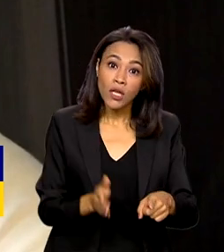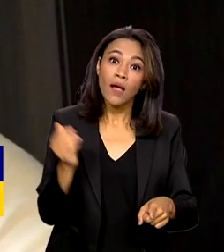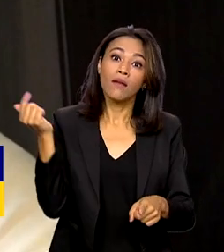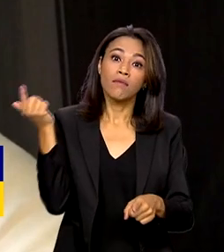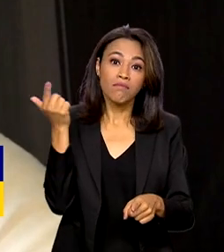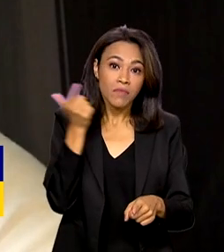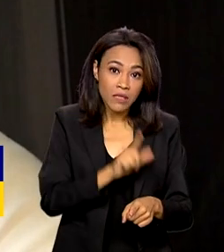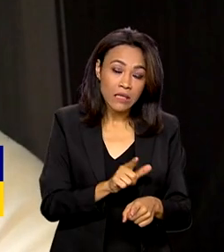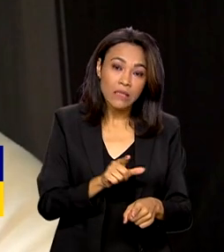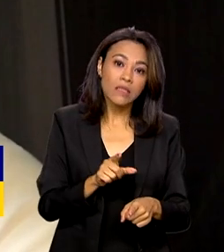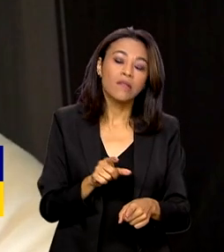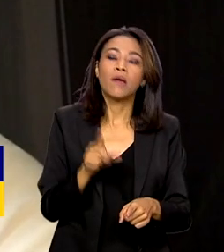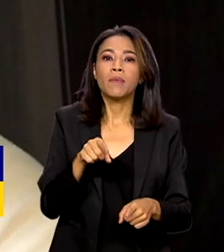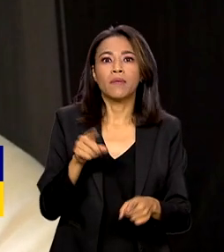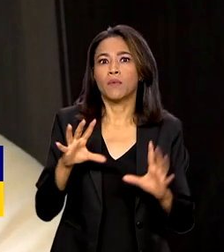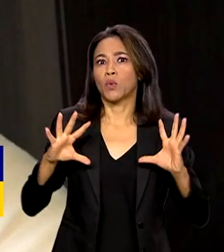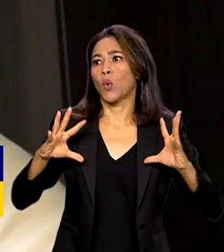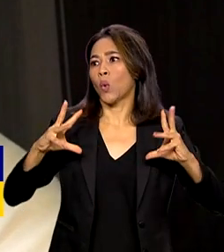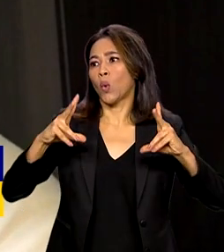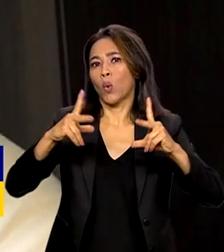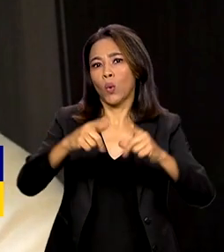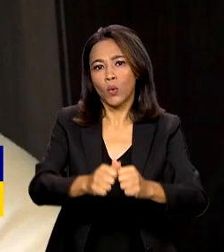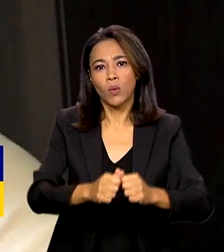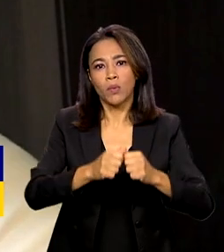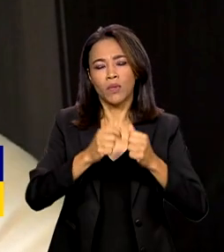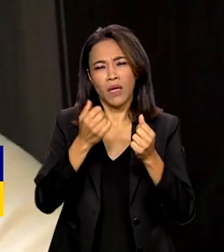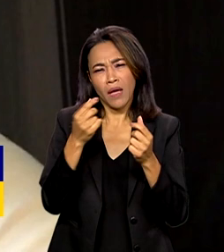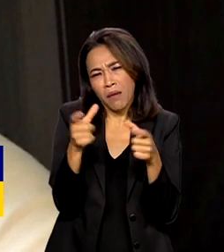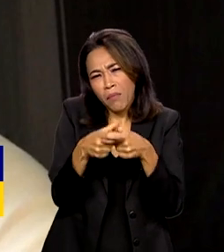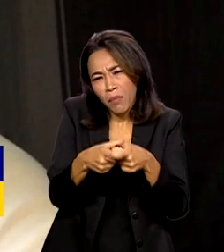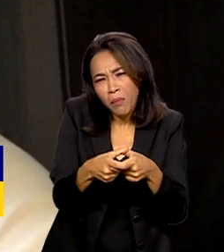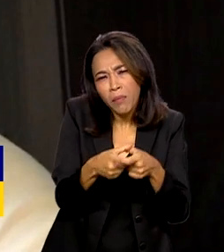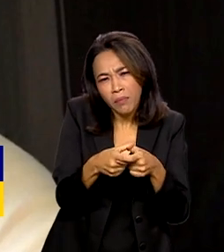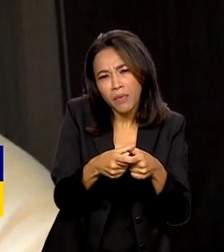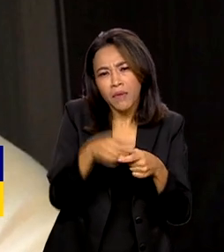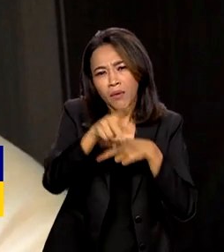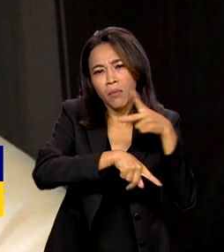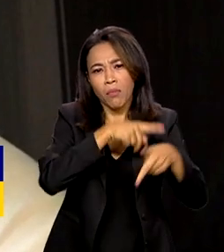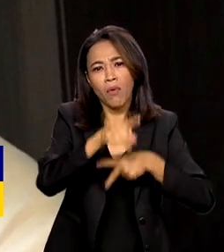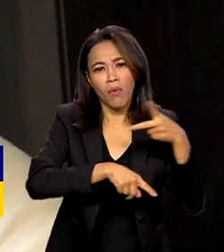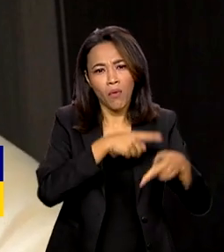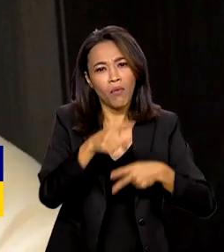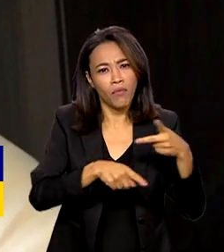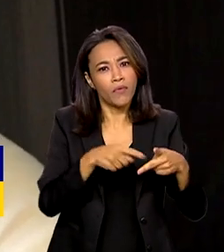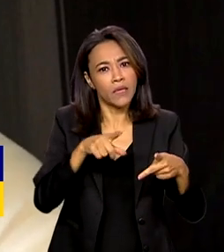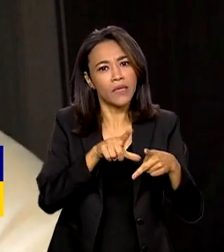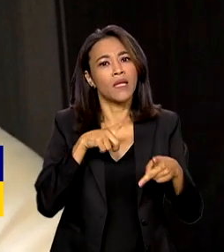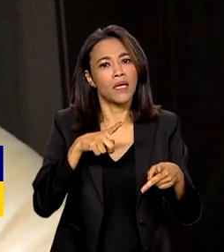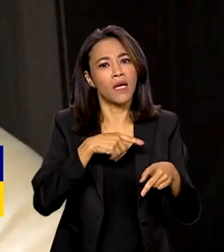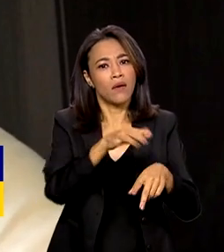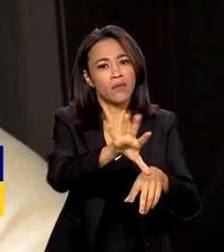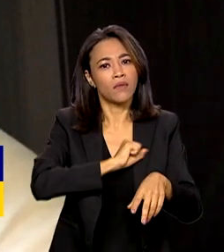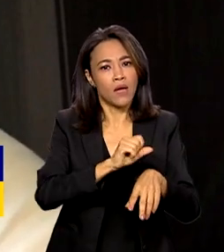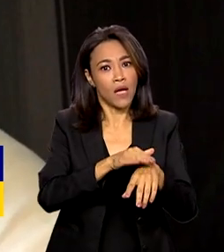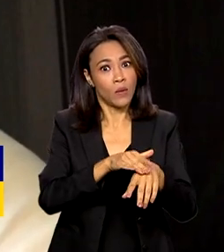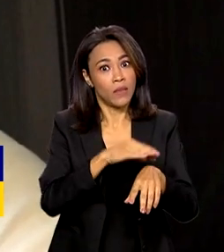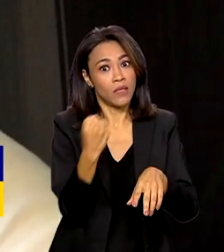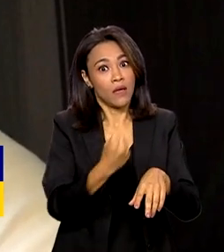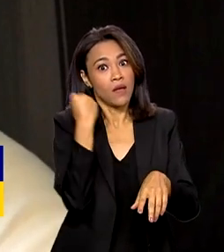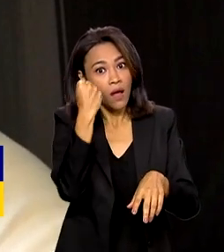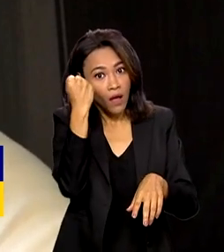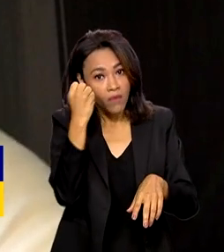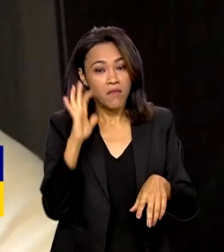mais grave. Não é todo mundo que vai fazer, na verdade, uma parcela pequena da população que acaba fazendo doença mais grave, mas essa